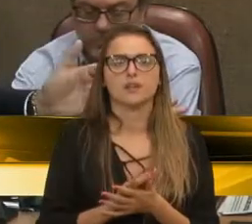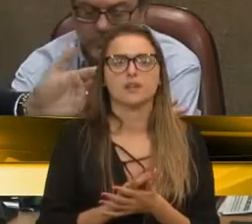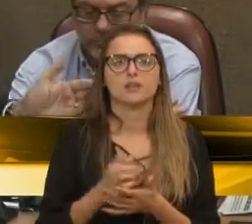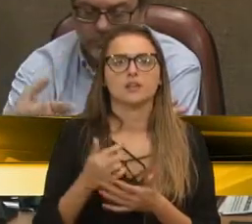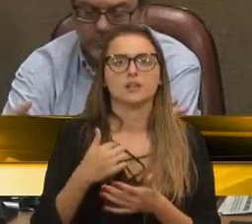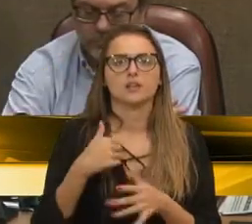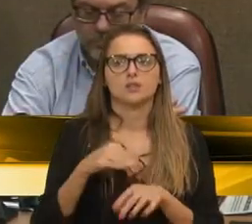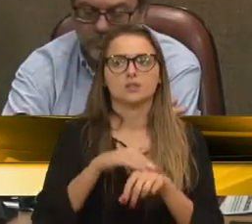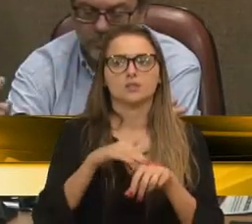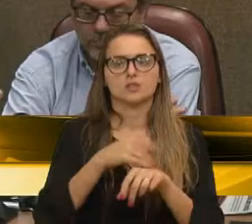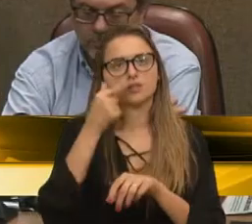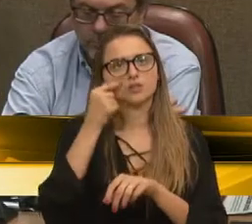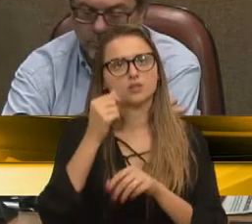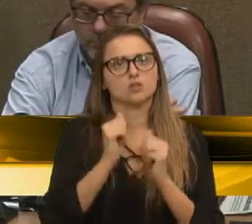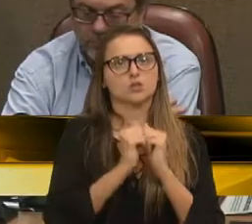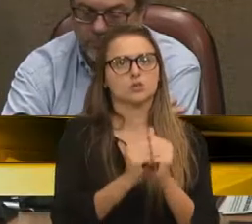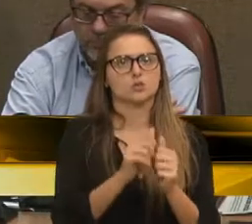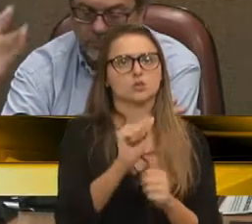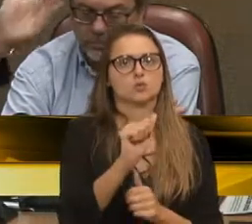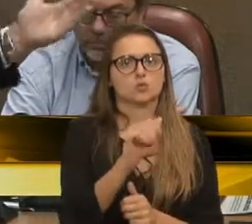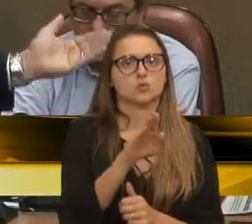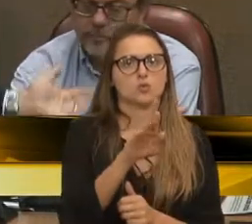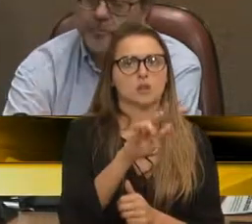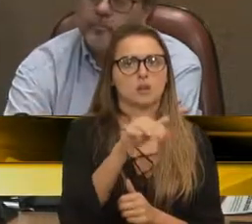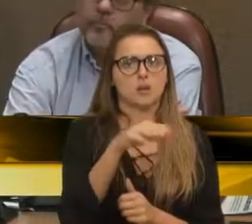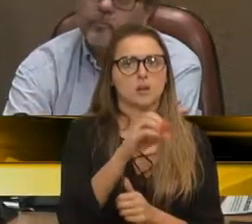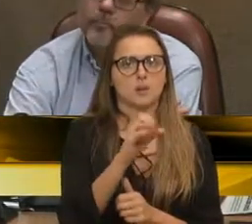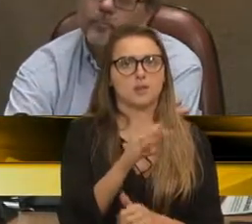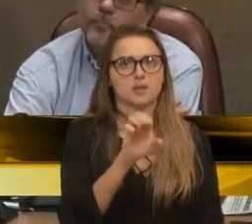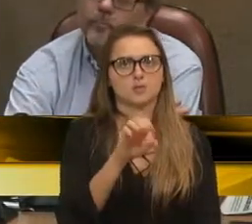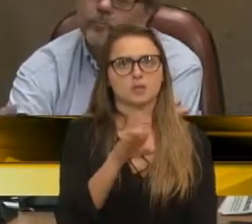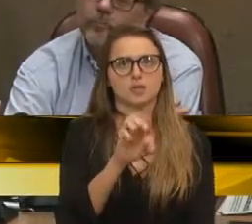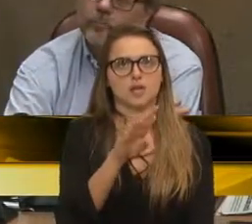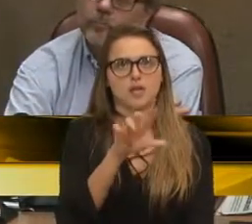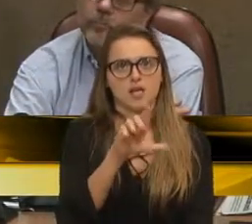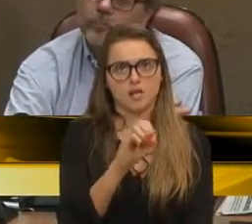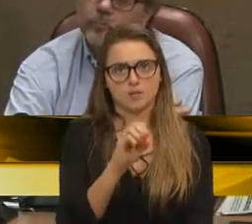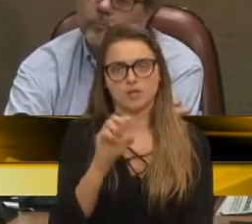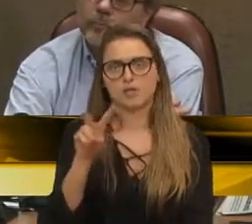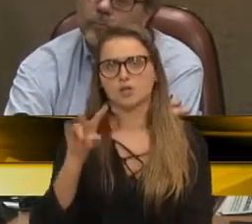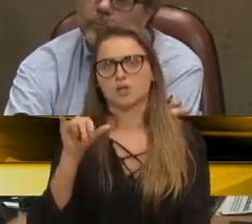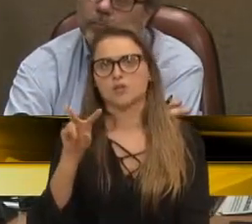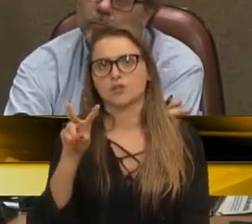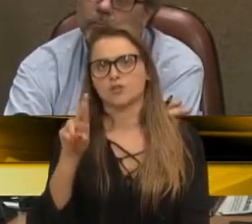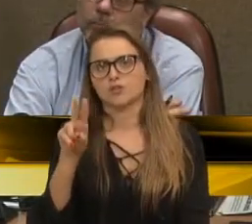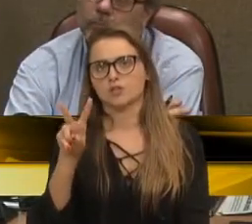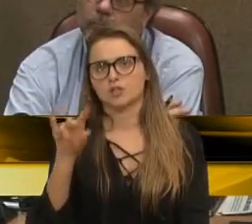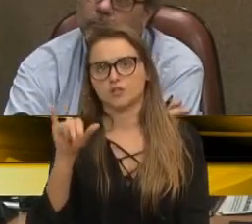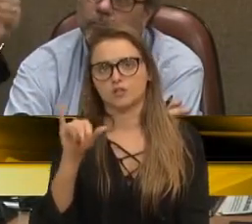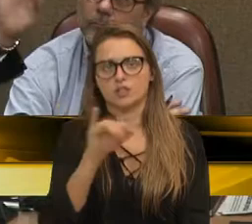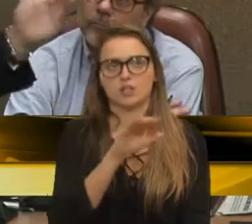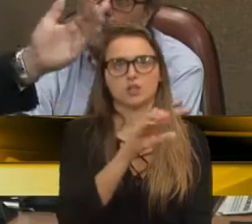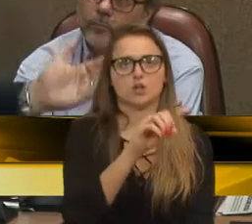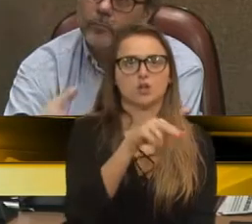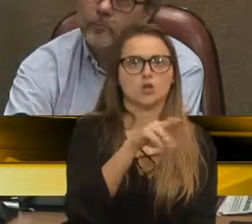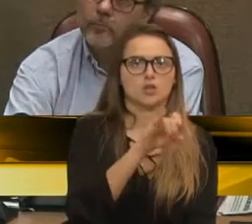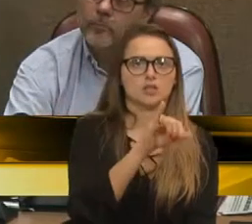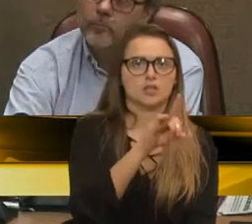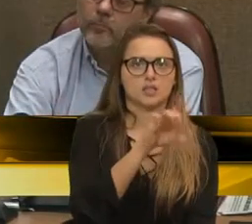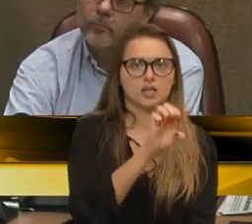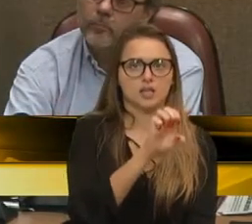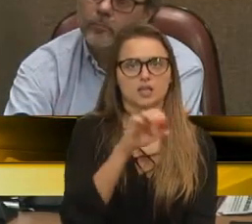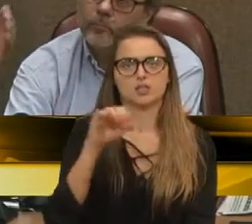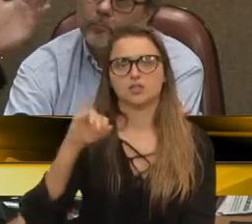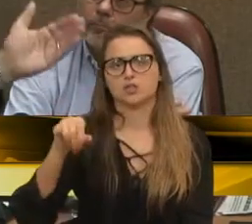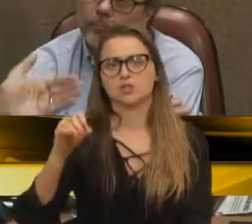ao lado de Abramo Eberle, Percy Vargas de Abreu e Lima, Virvi Ramos, Oneide Bertucci, José Clemente Pozenato,